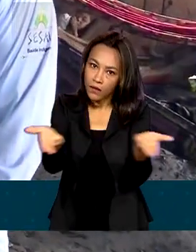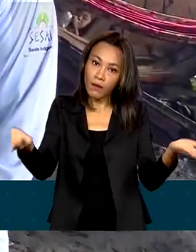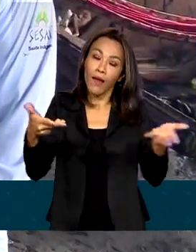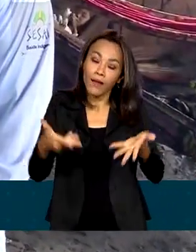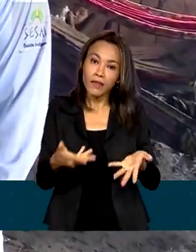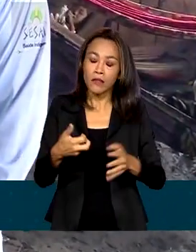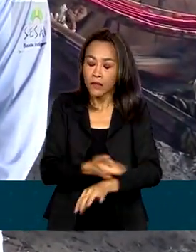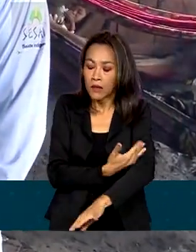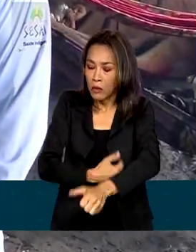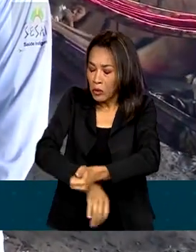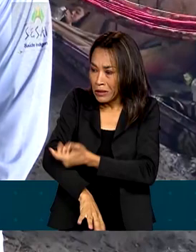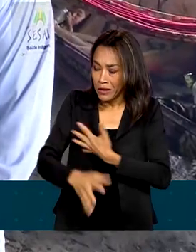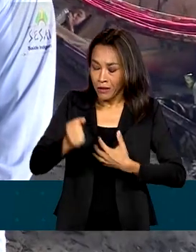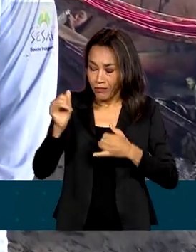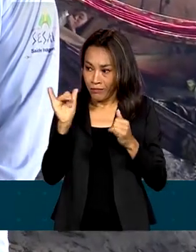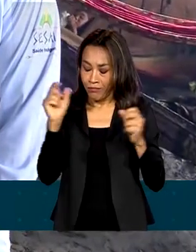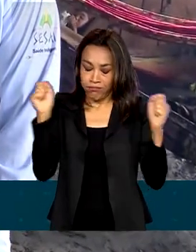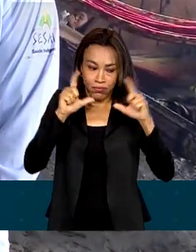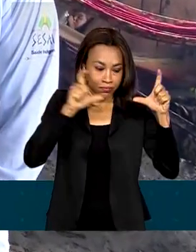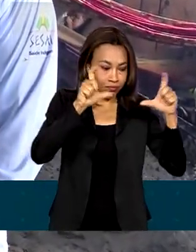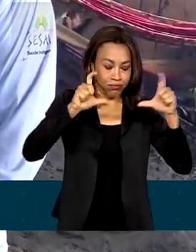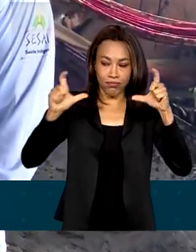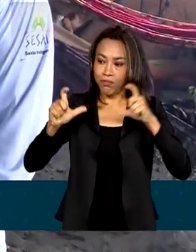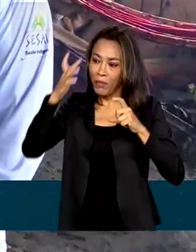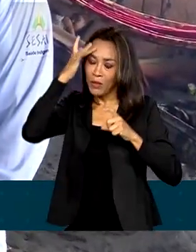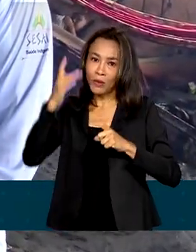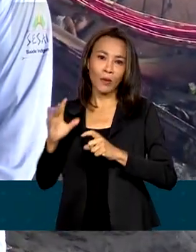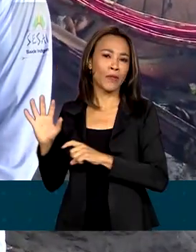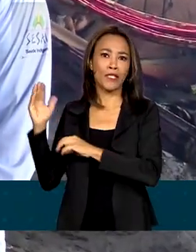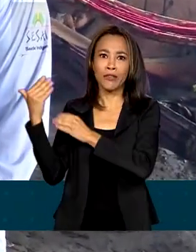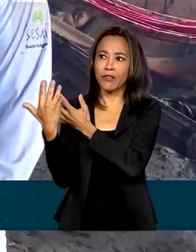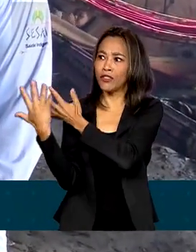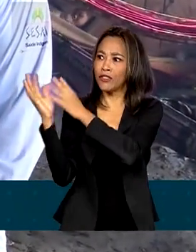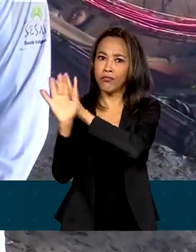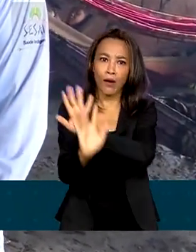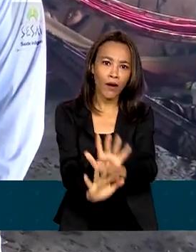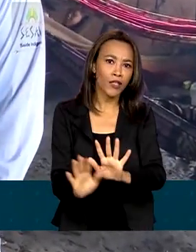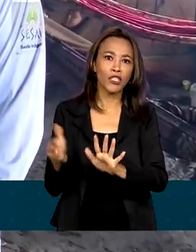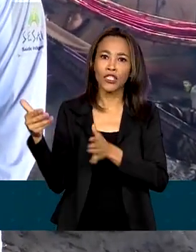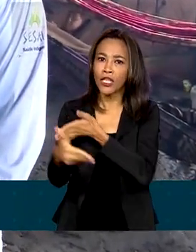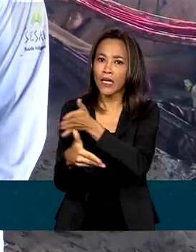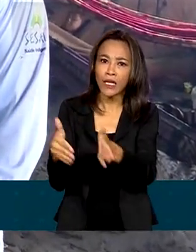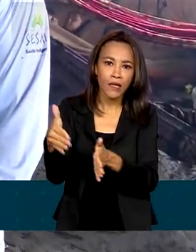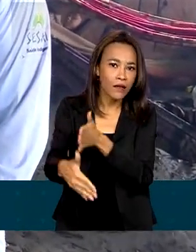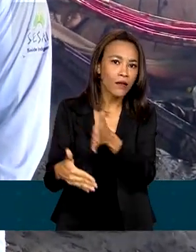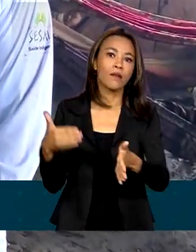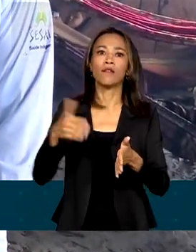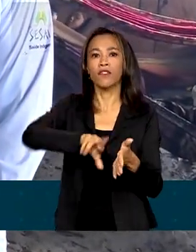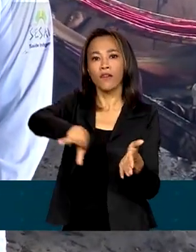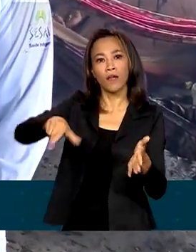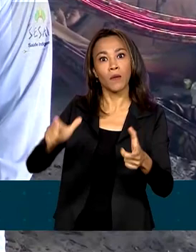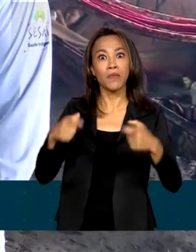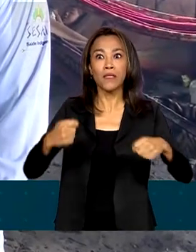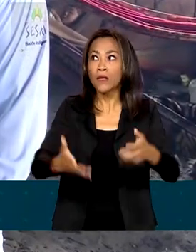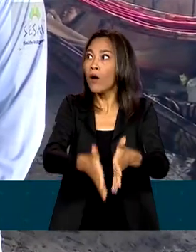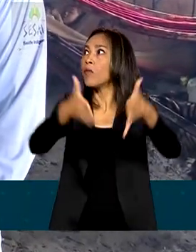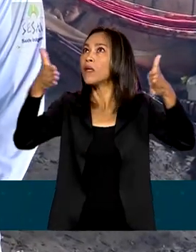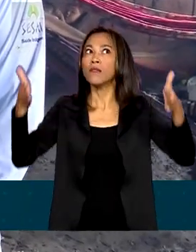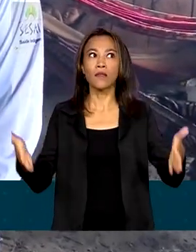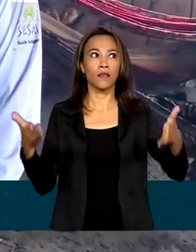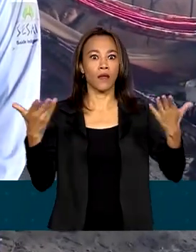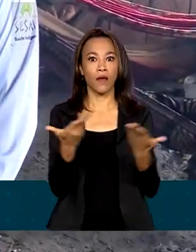remoção toda hora, pacientes chegando de várias malocas, de várias regiões aqui. E a gente precisa aumentar essa estrutura,